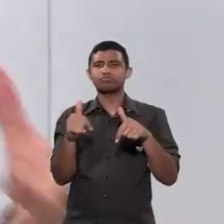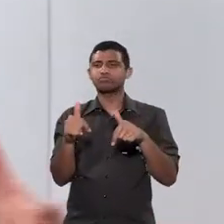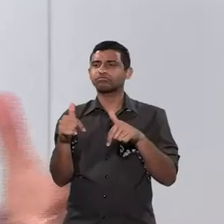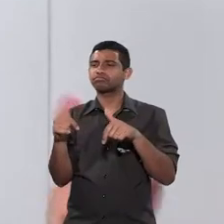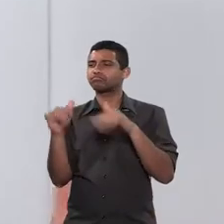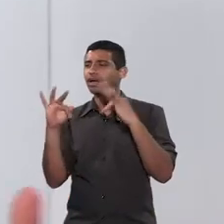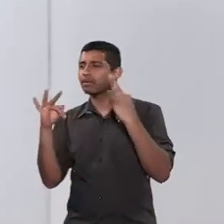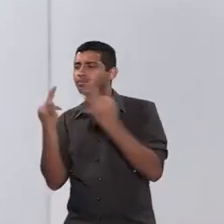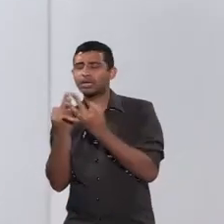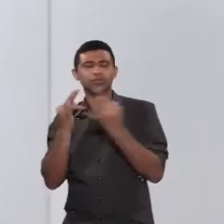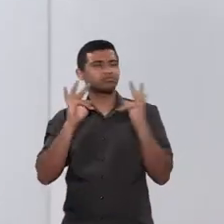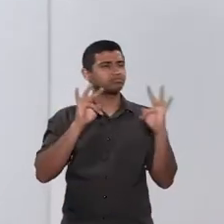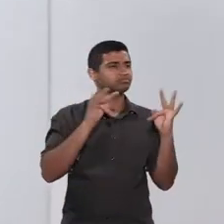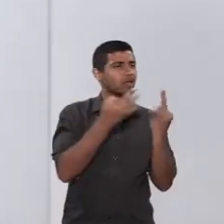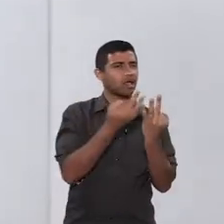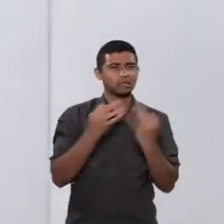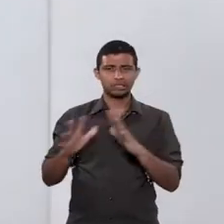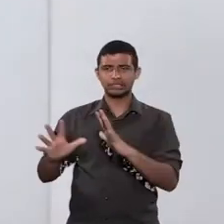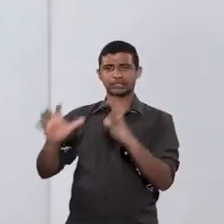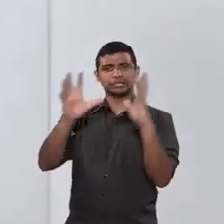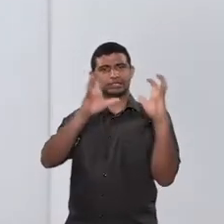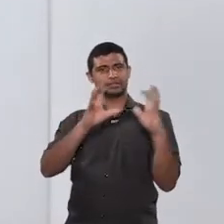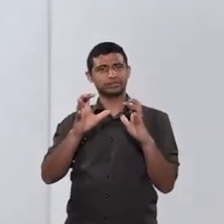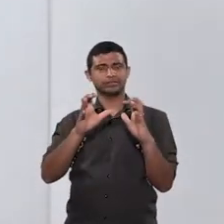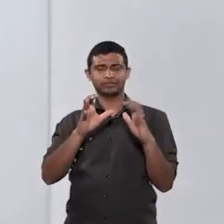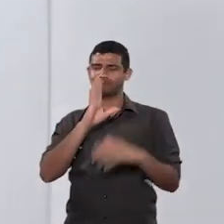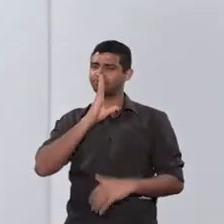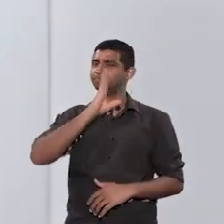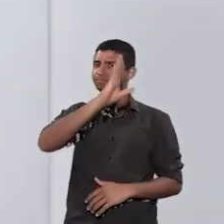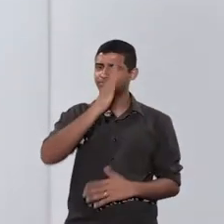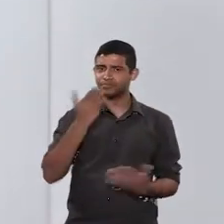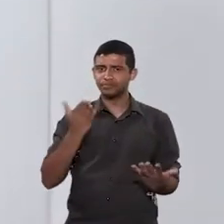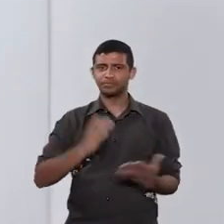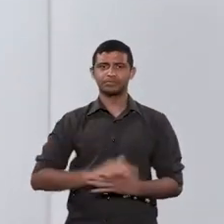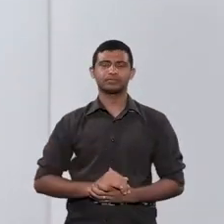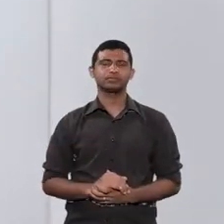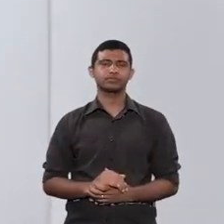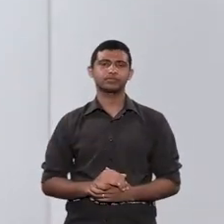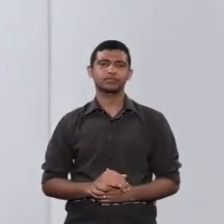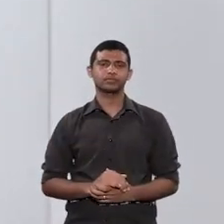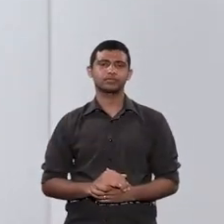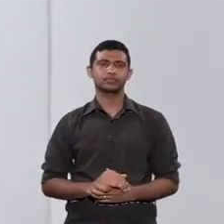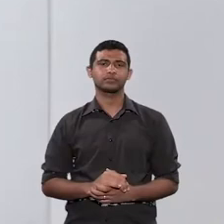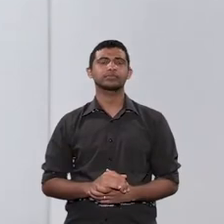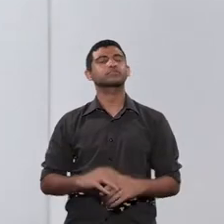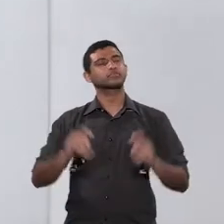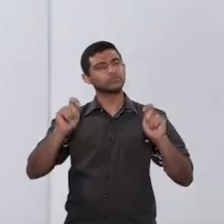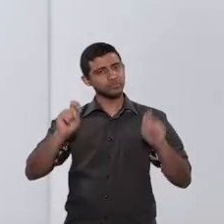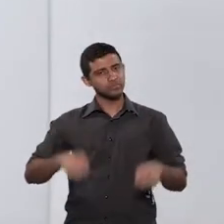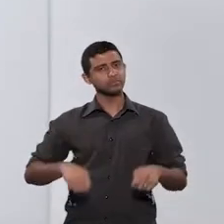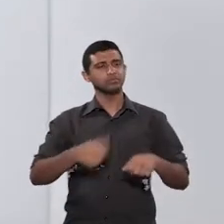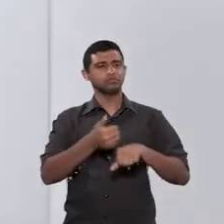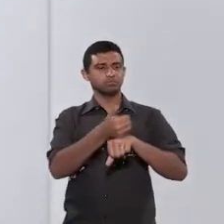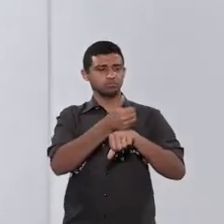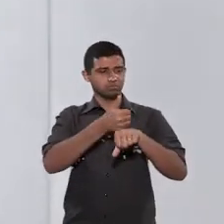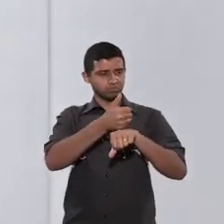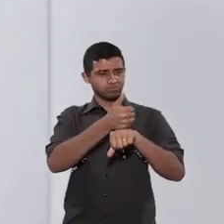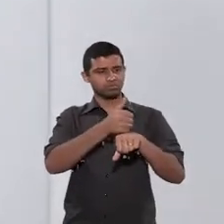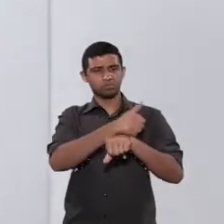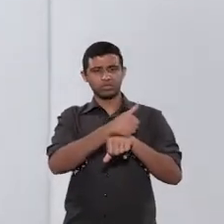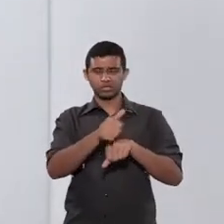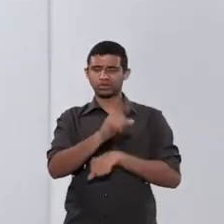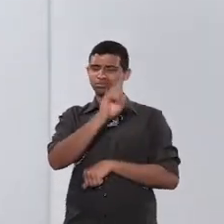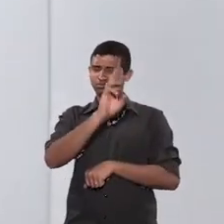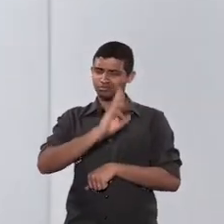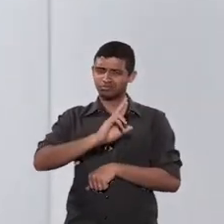e trabalhar as famílias em conflitos. Então, essa é a questão. Eu acho que qualificar mediadores em